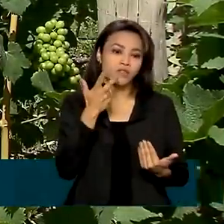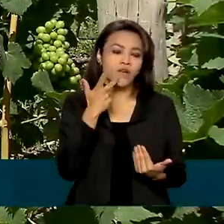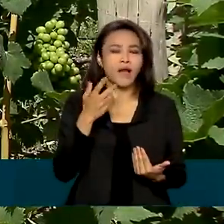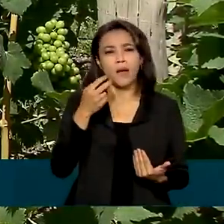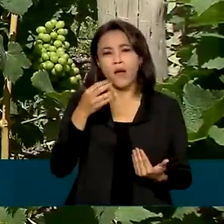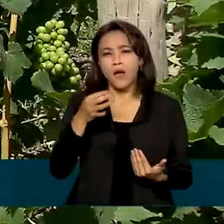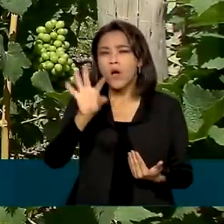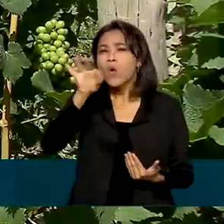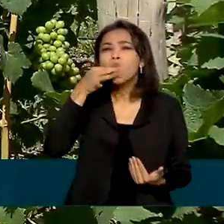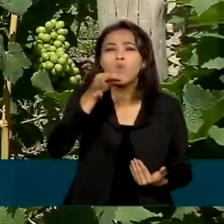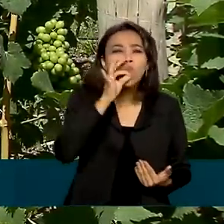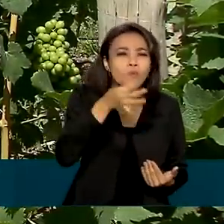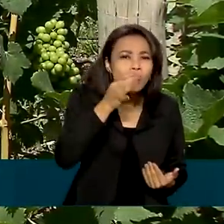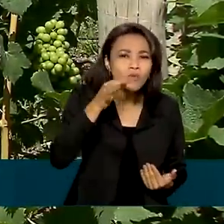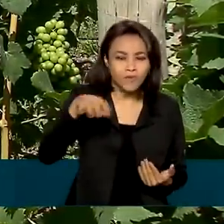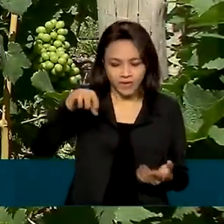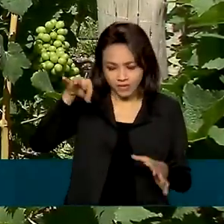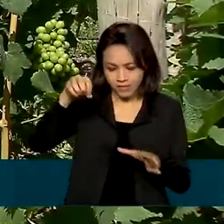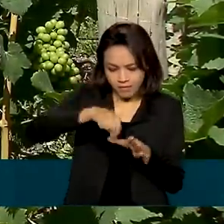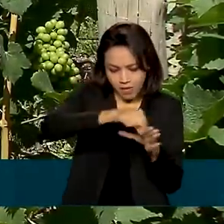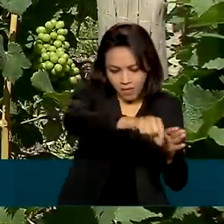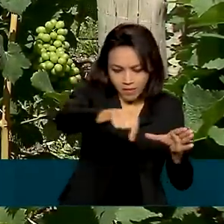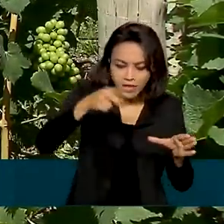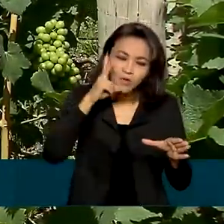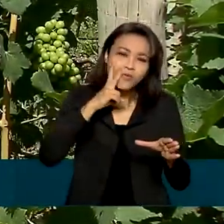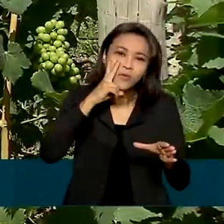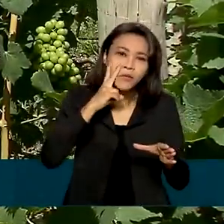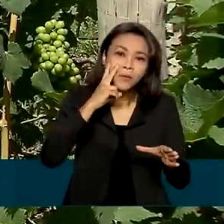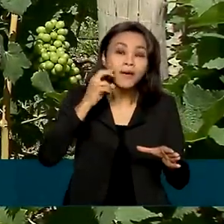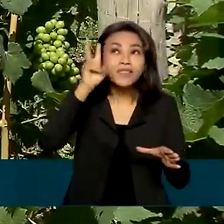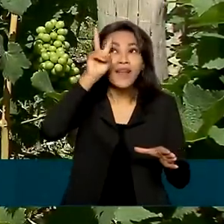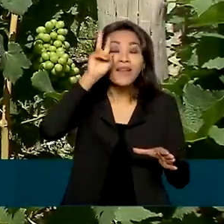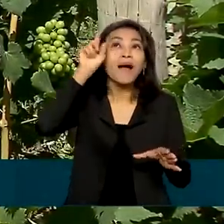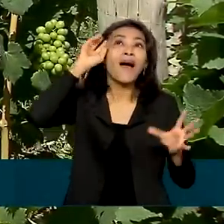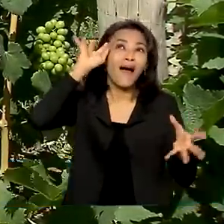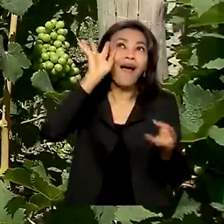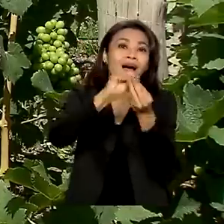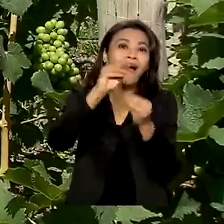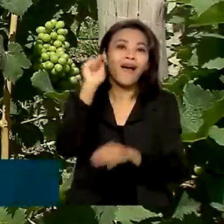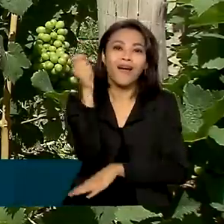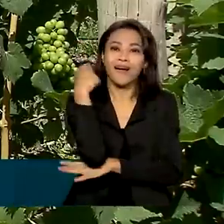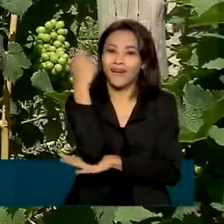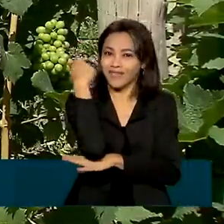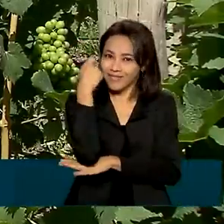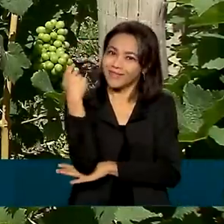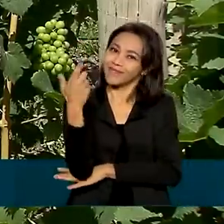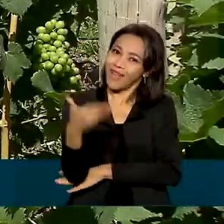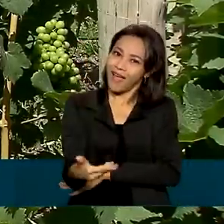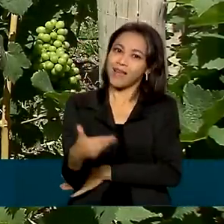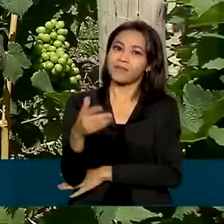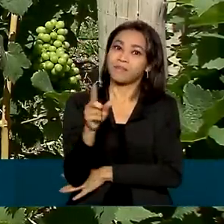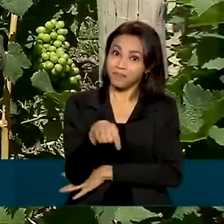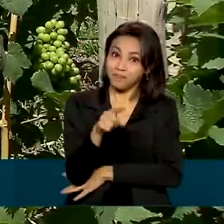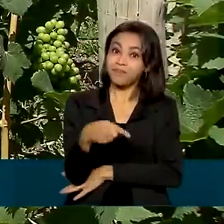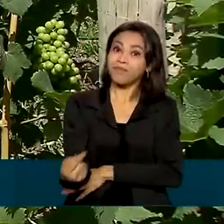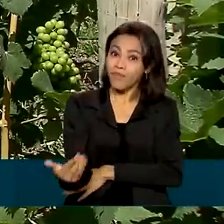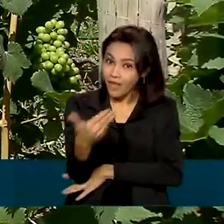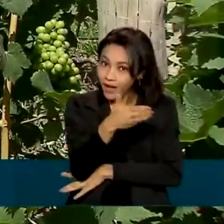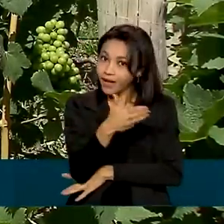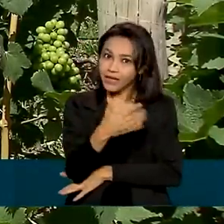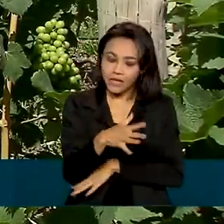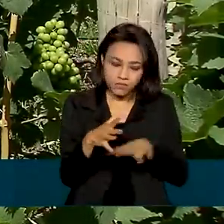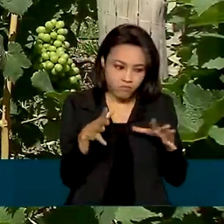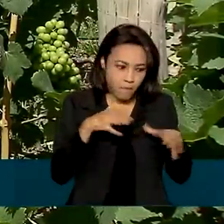uva e de vinho aqui no Brasil, a gente já se lembra do sul do país, com as vinícolas da Serra Gaúcha. E realmente é lá que se